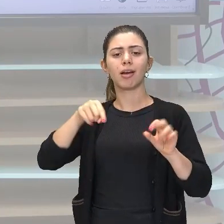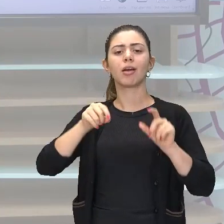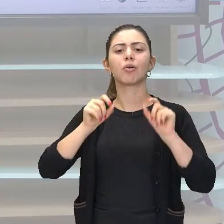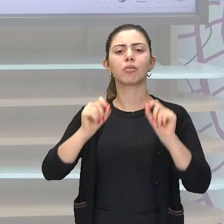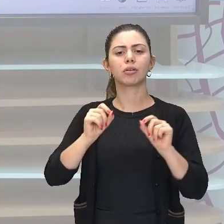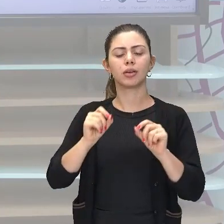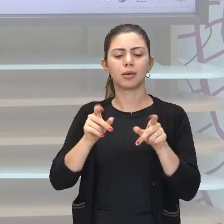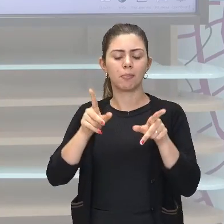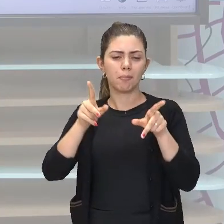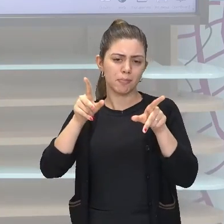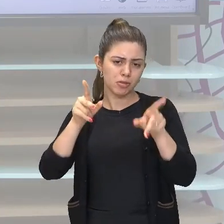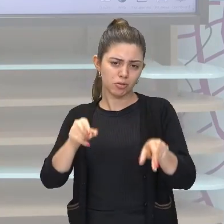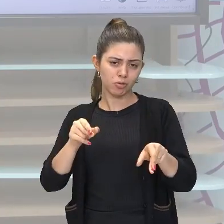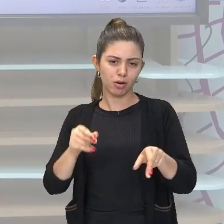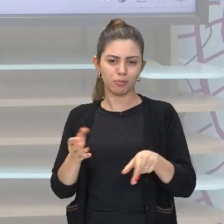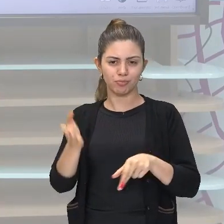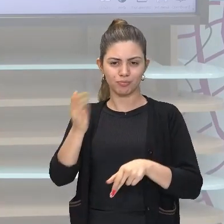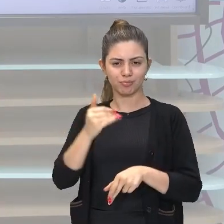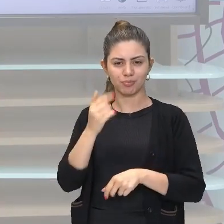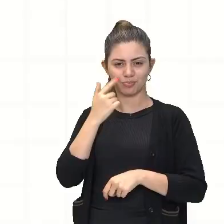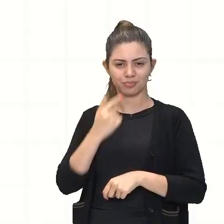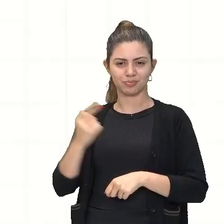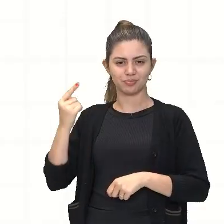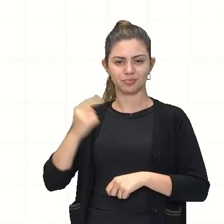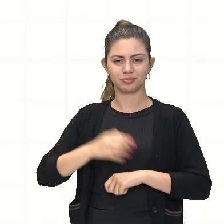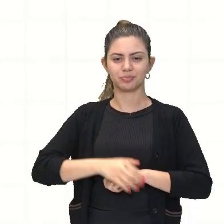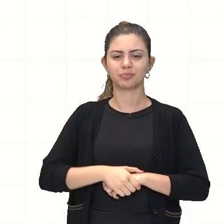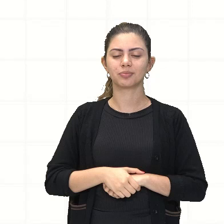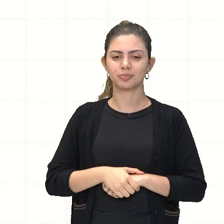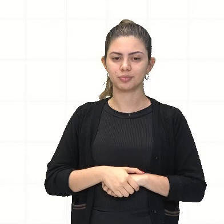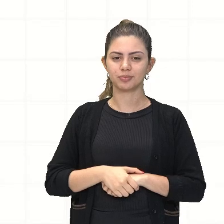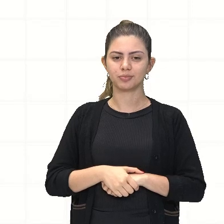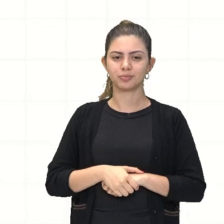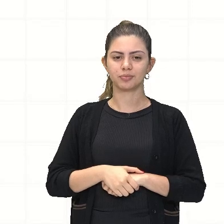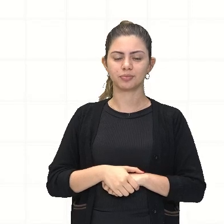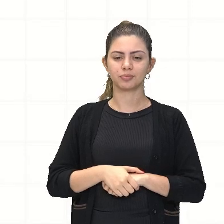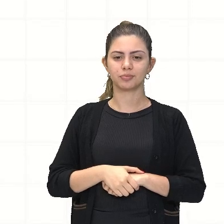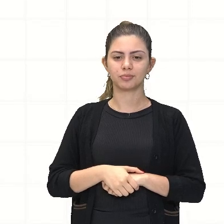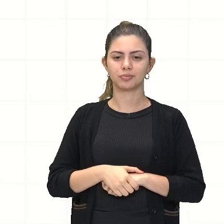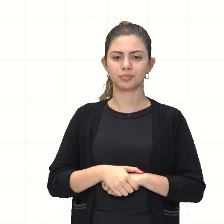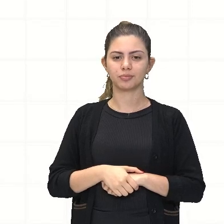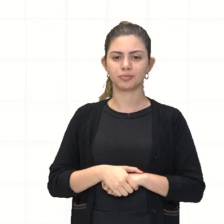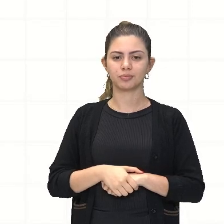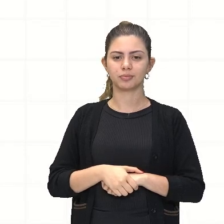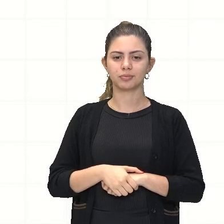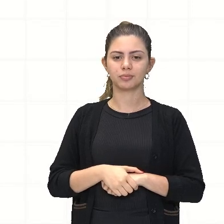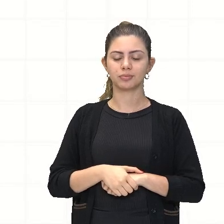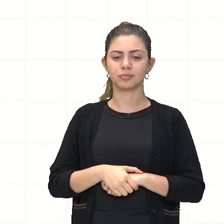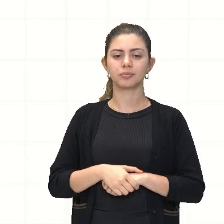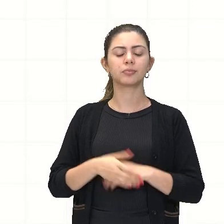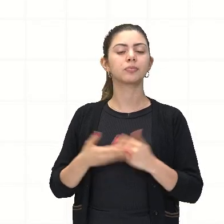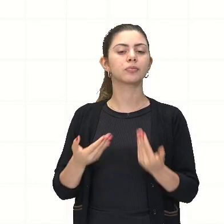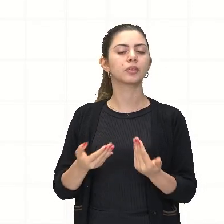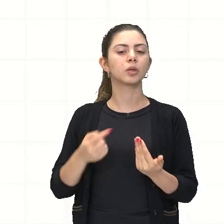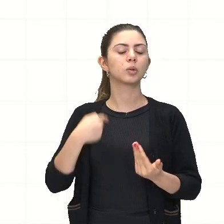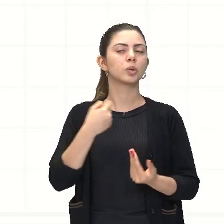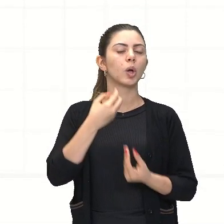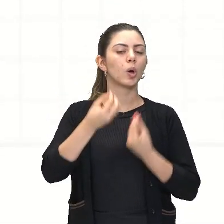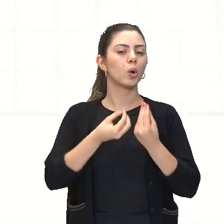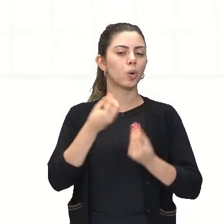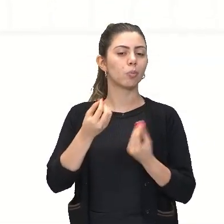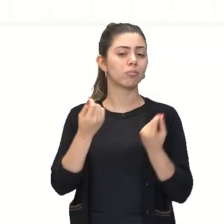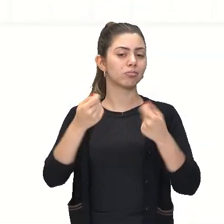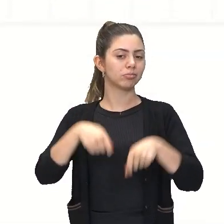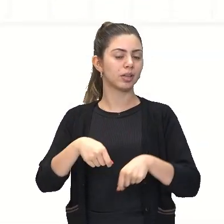E que coisas são essas? Então, me segue, vem aqui comigo, olha lá. Então, vamos ver o que eu posso fazer, ó.